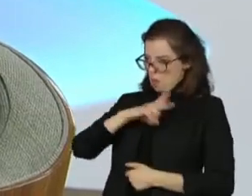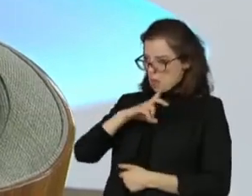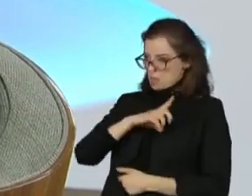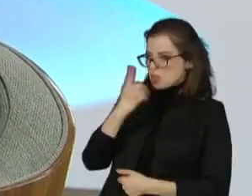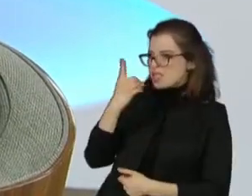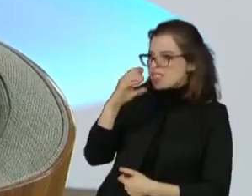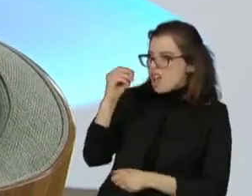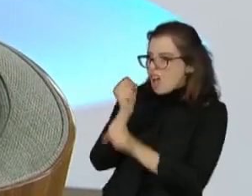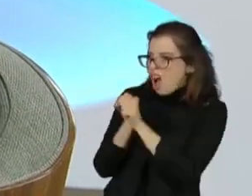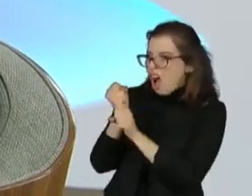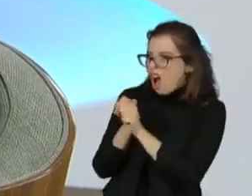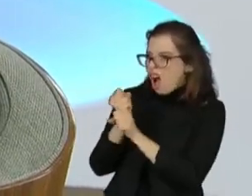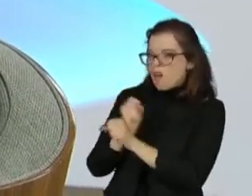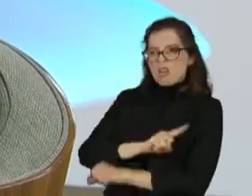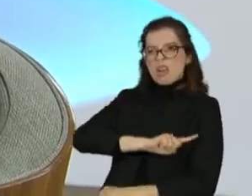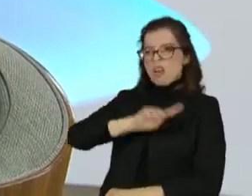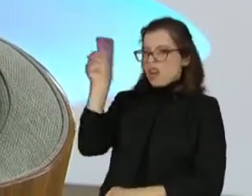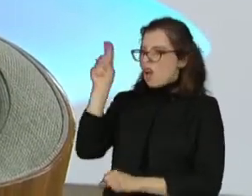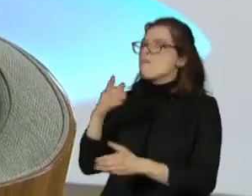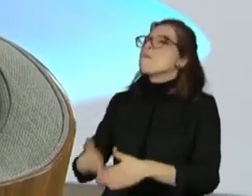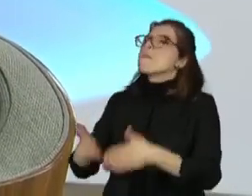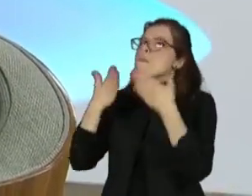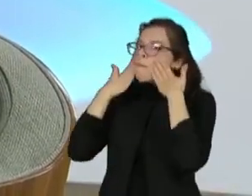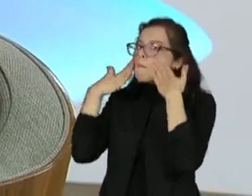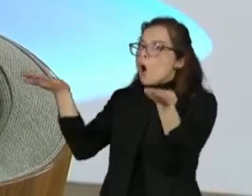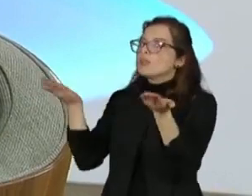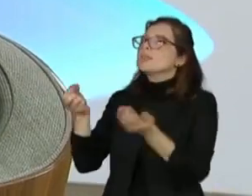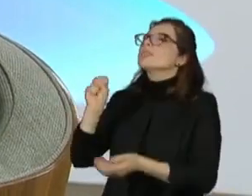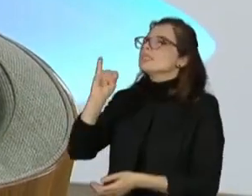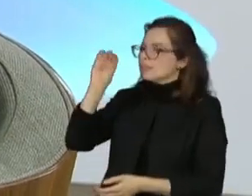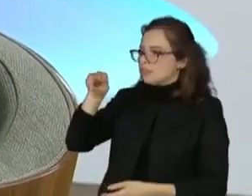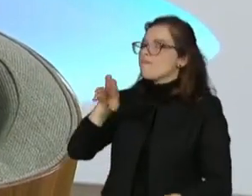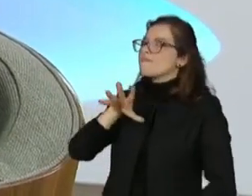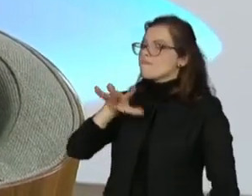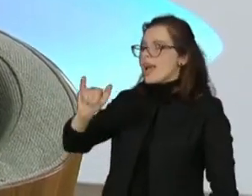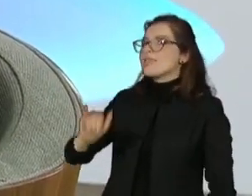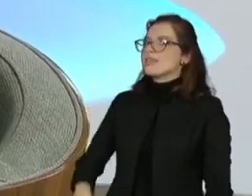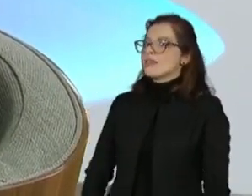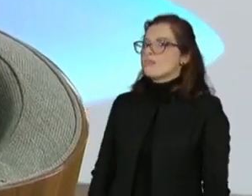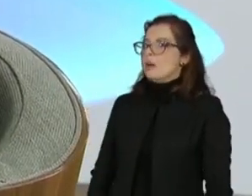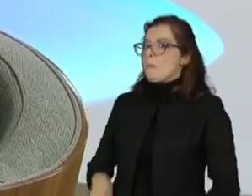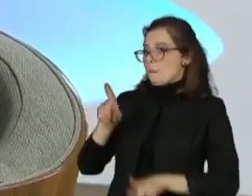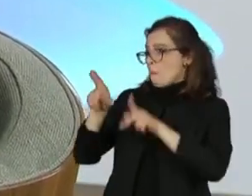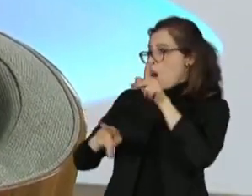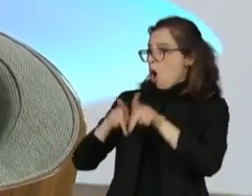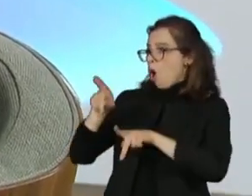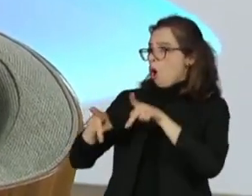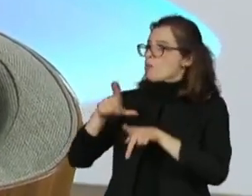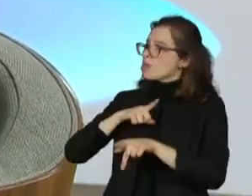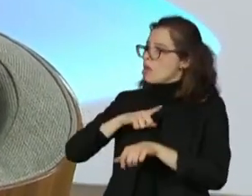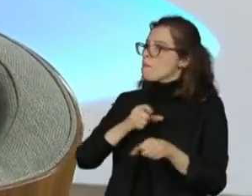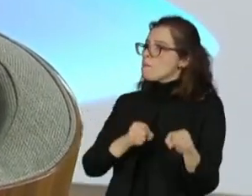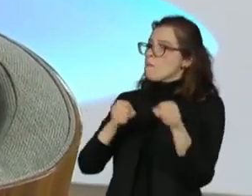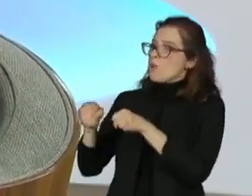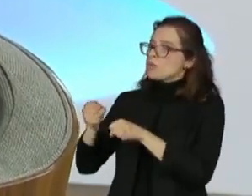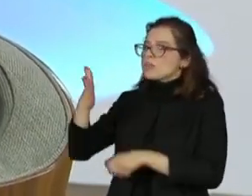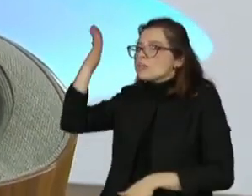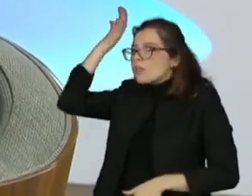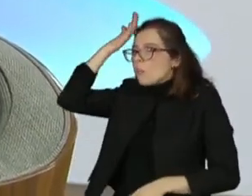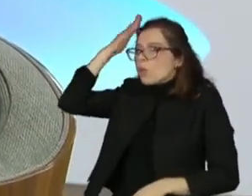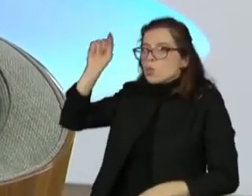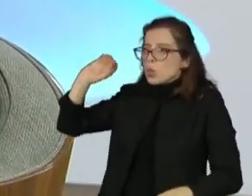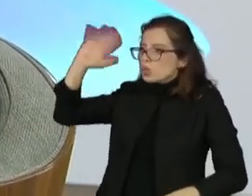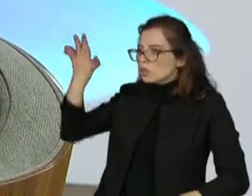porque o poder vem do povo, nós somos meros representantes. Se o poder vem do povo, o povo tem que saber o que está sendo feito da sua vida